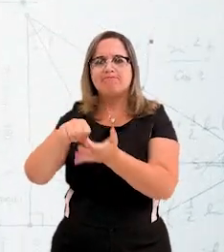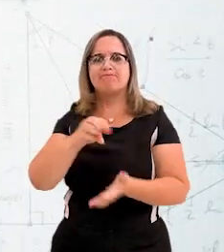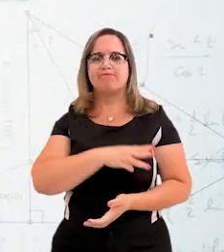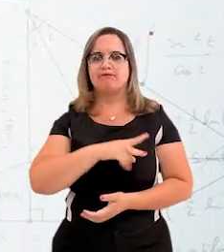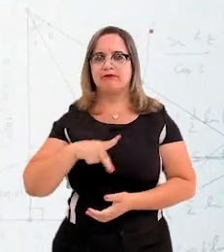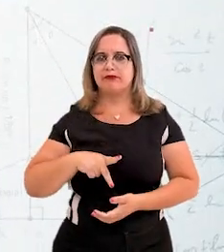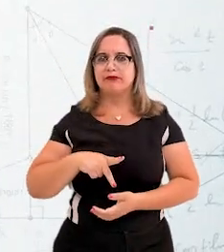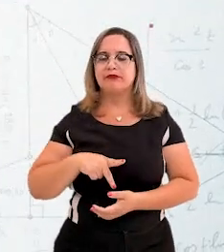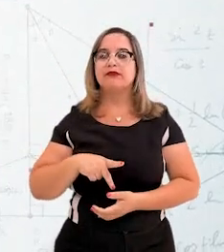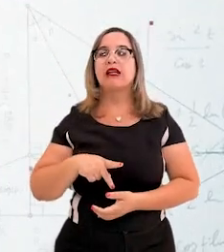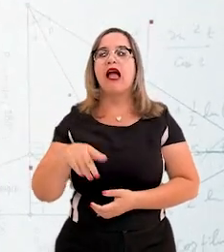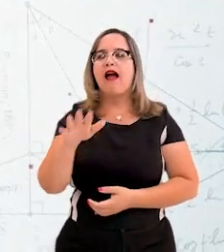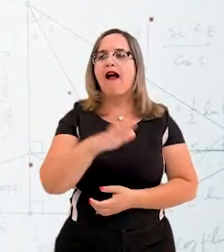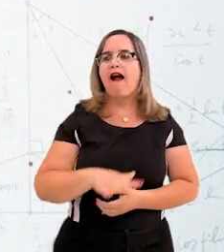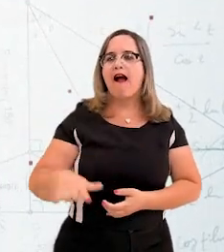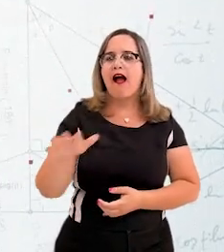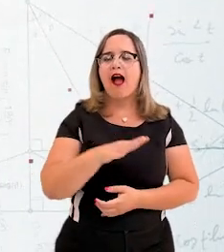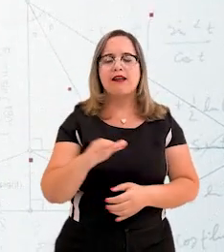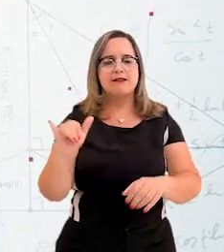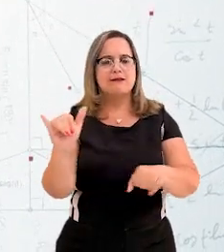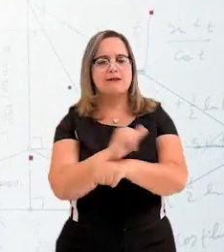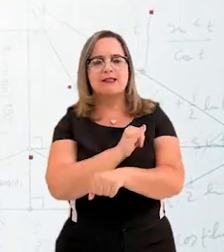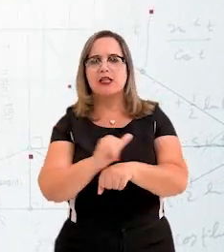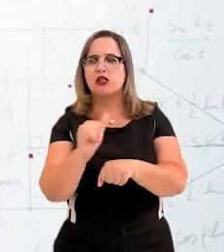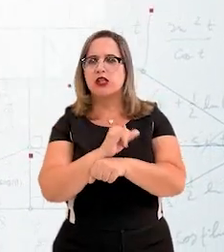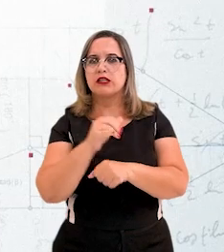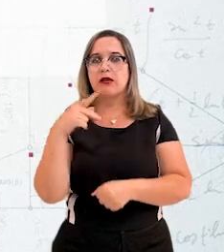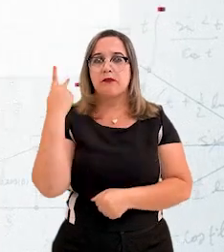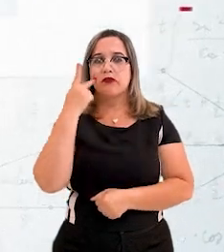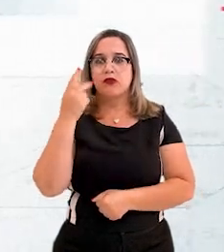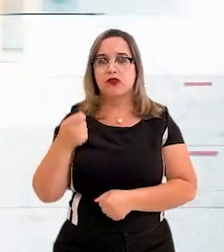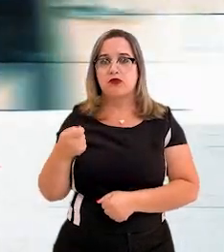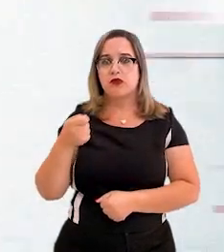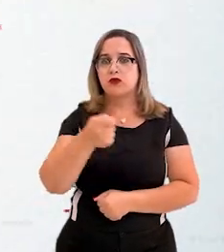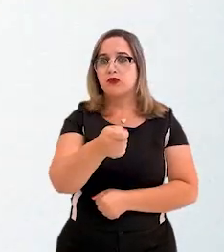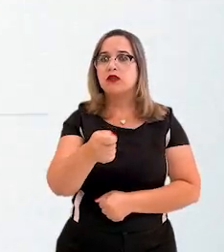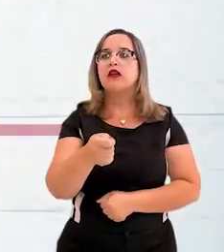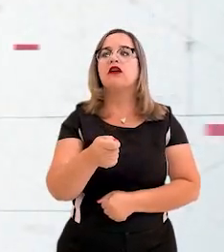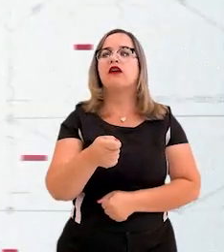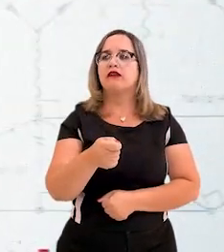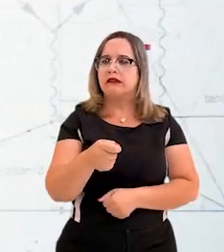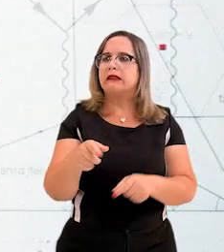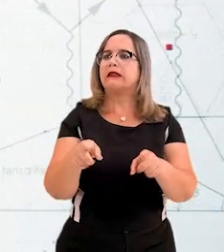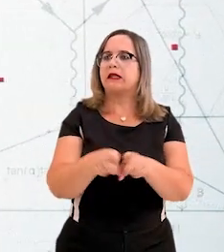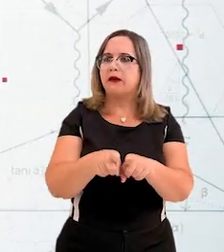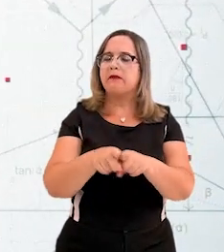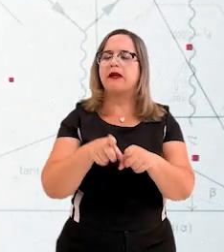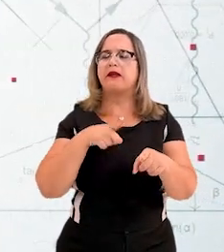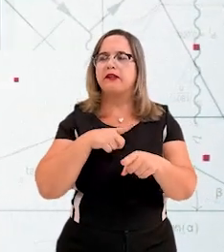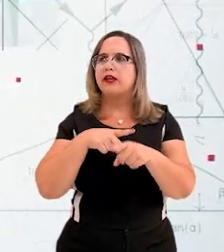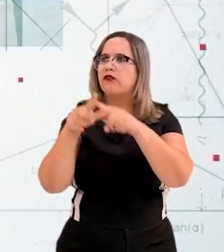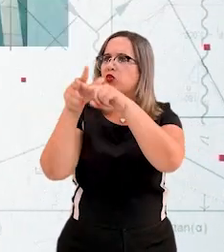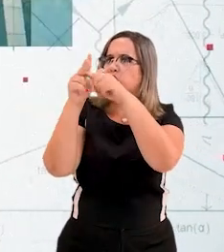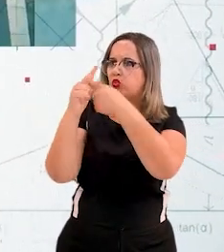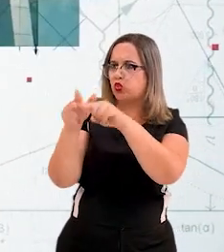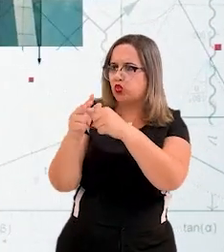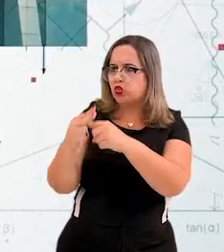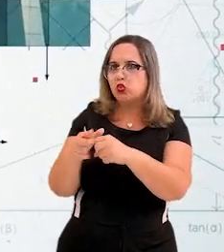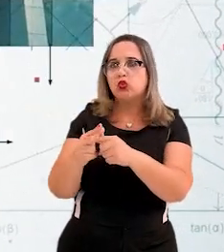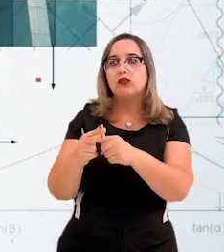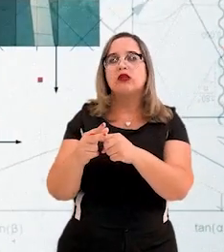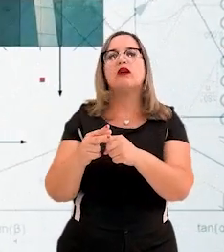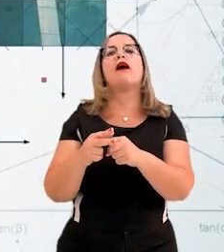ministeriais e setores estratégicos da Procuradoria-Geral de Justiça foram reformados.